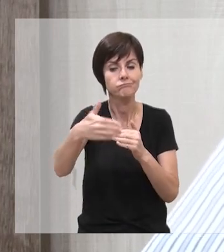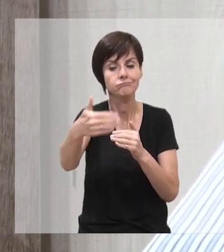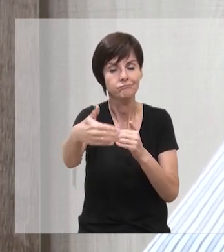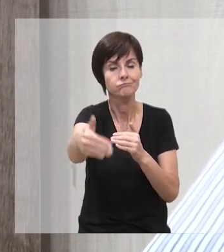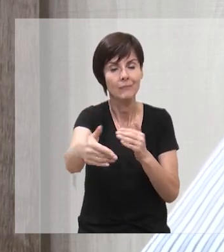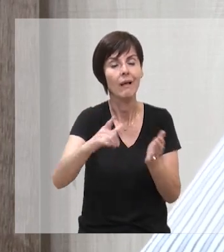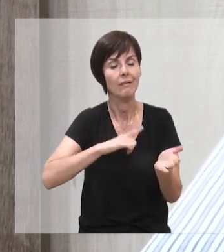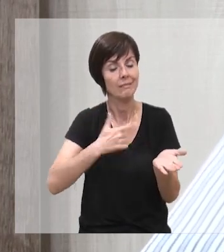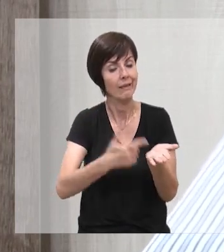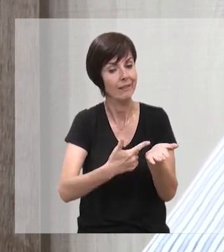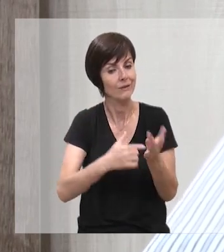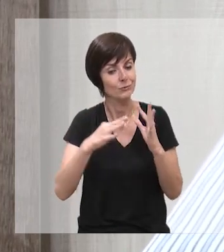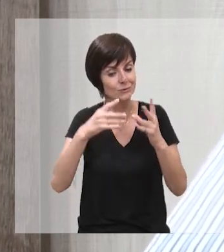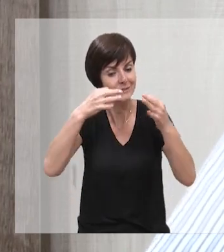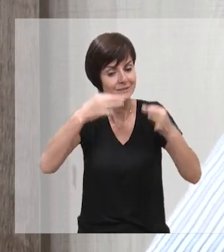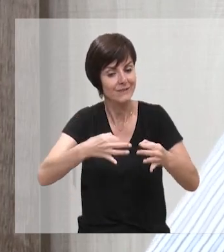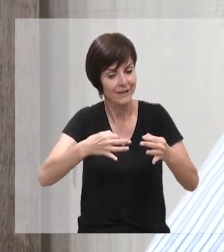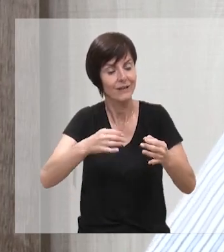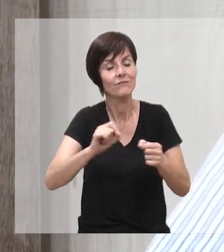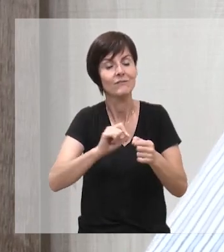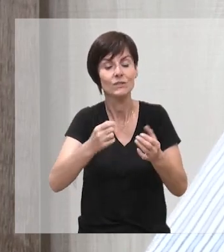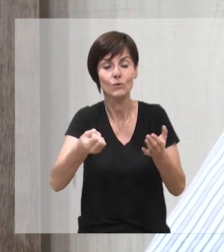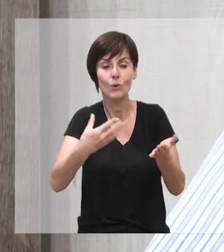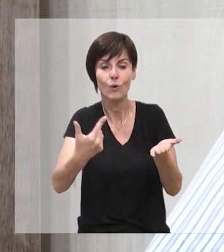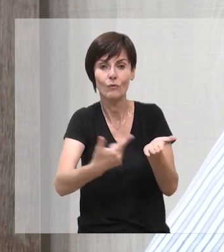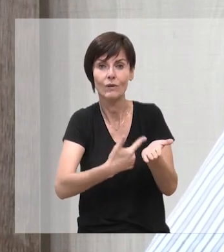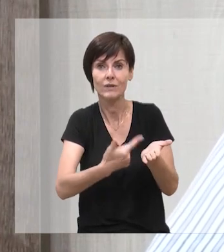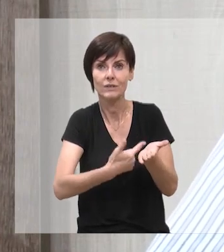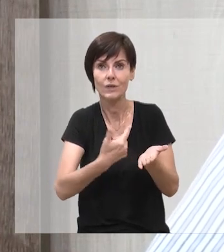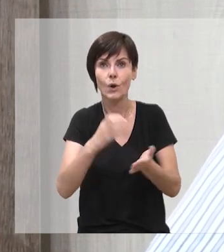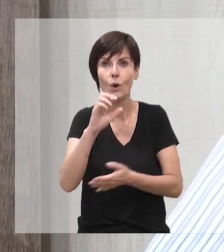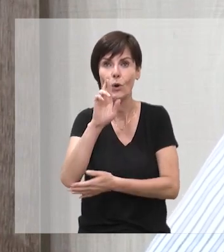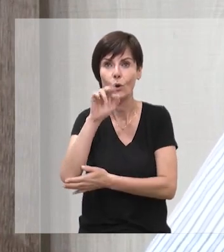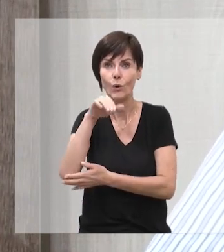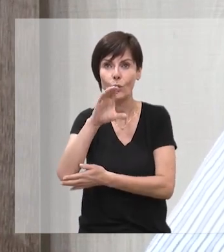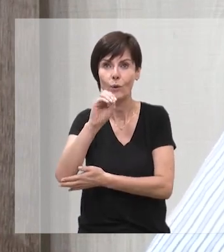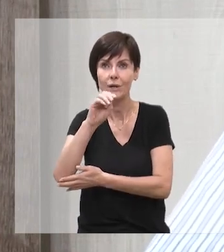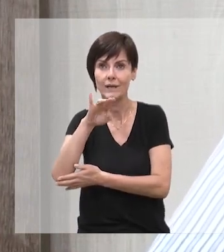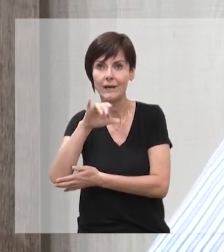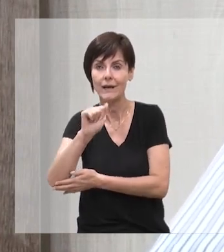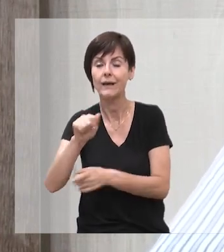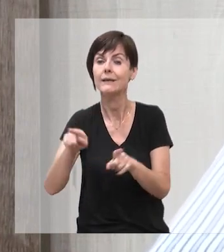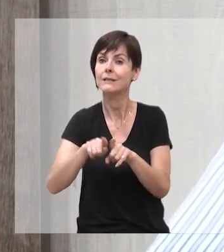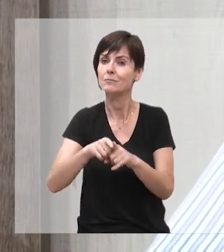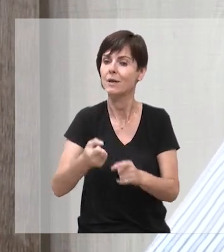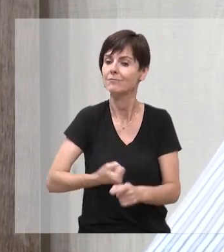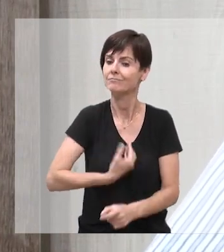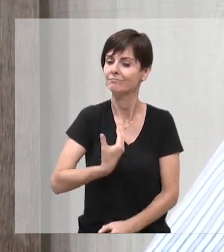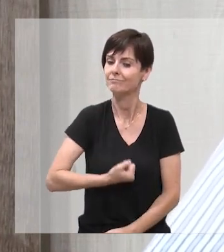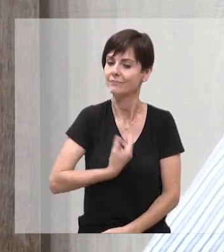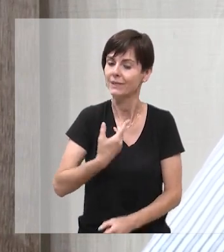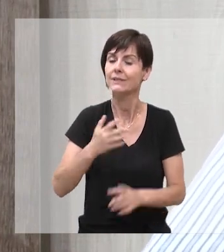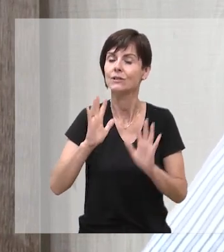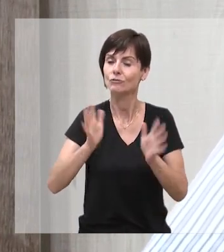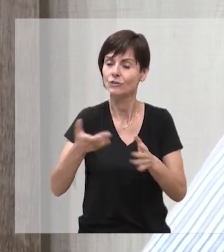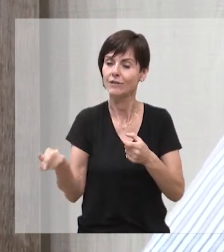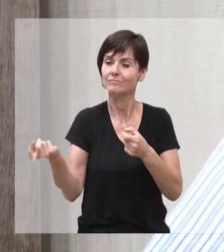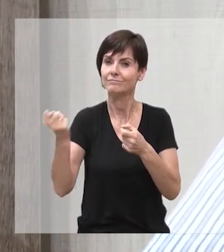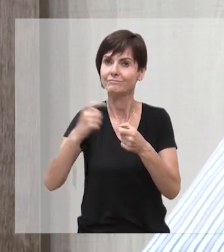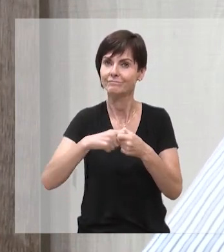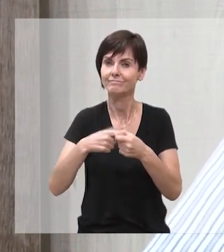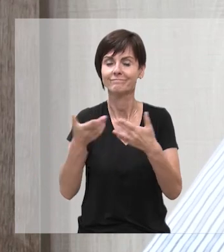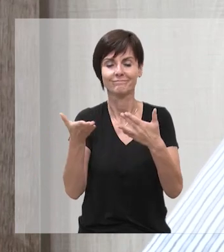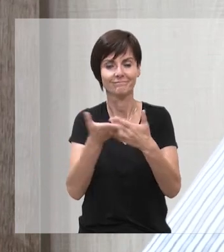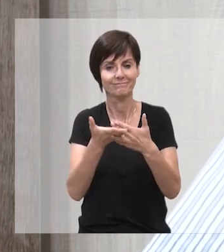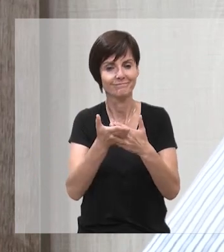nos próximos meses, se tudo der certo, vocês irão nos brindar com crônicas e poesia. Então,